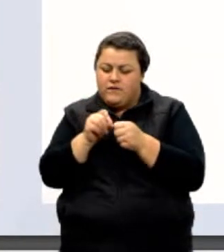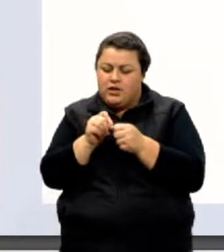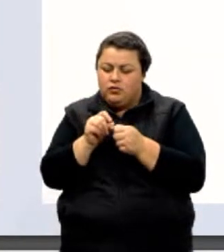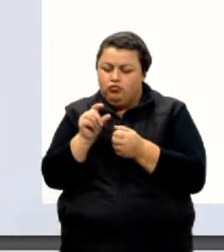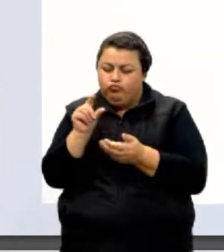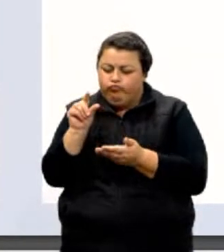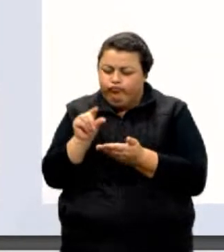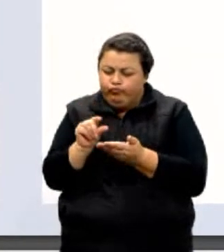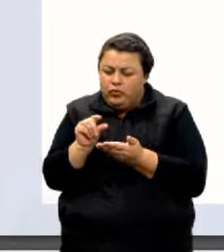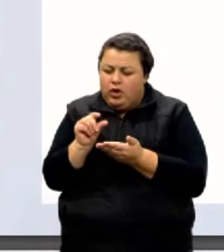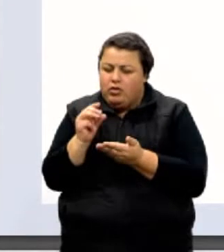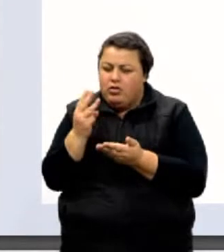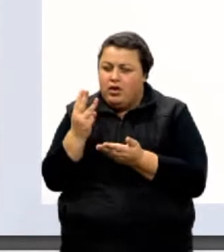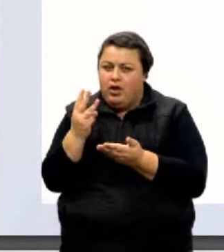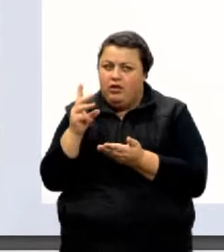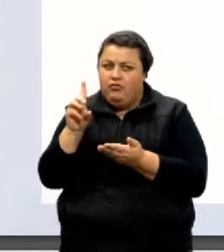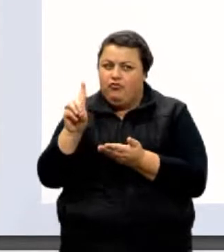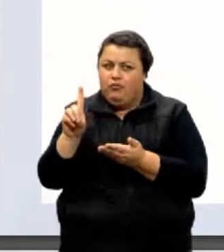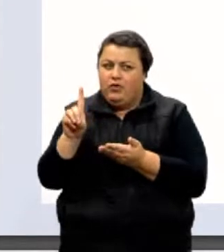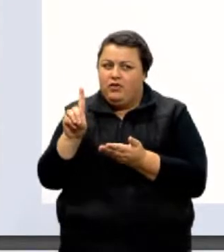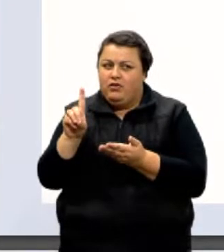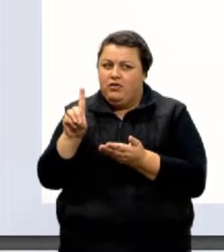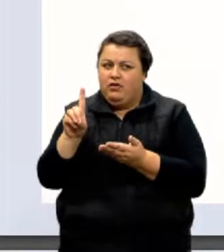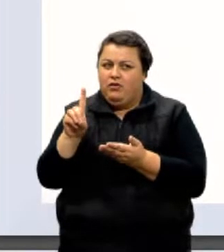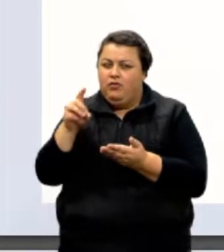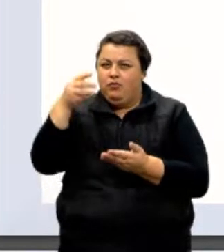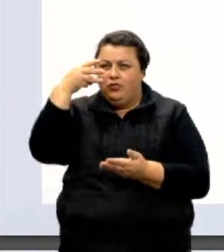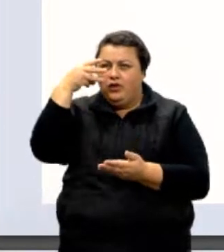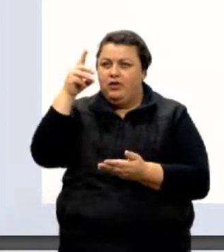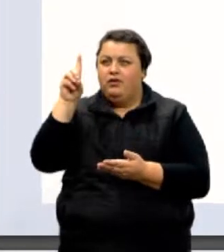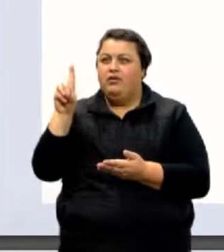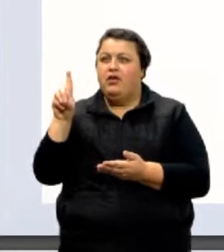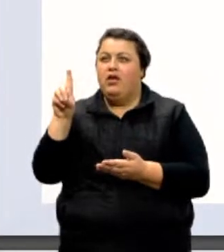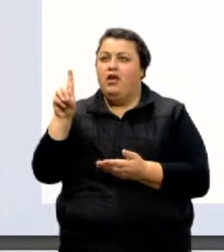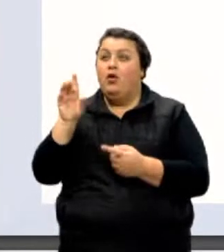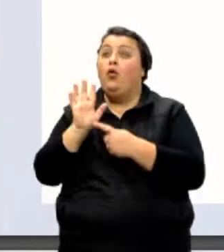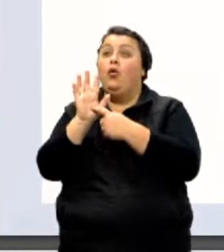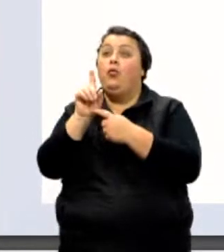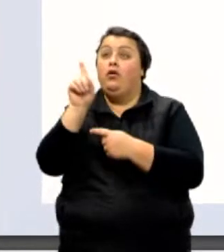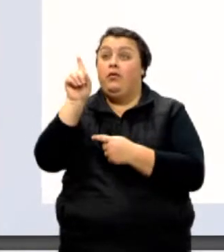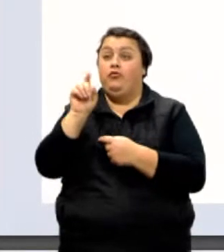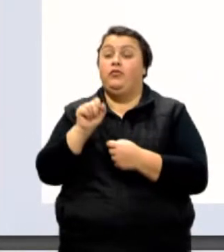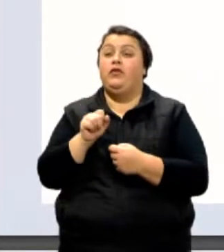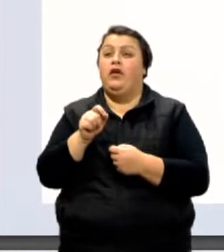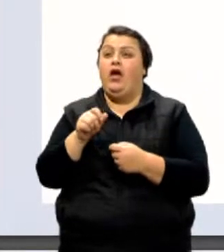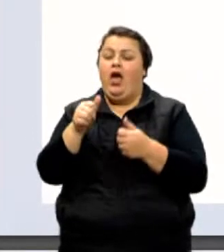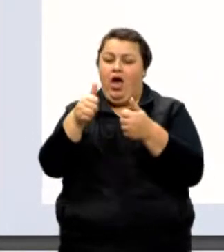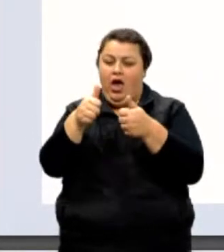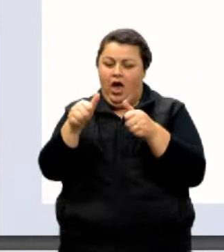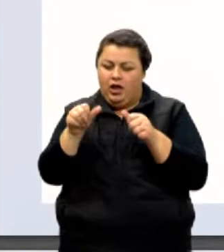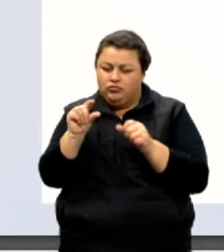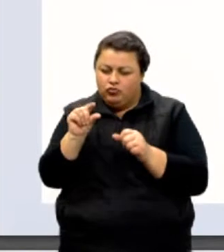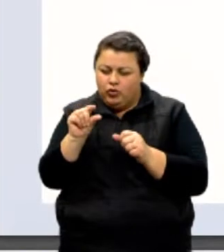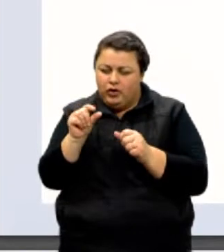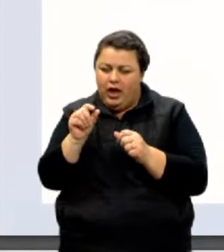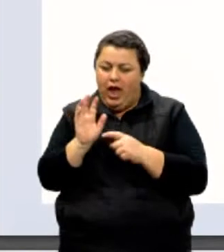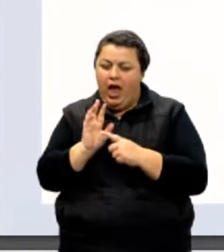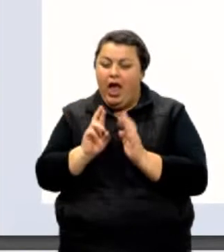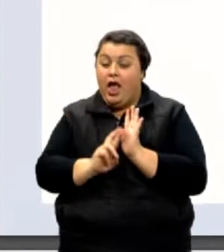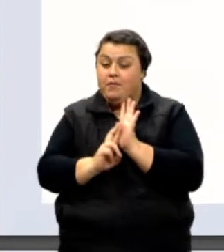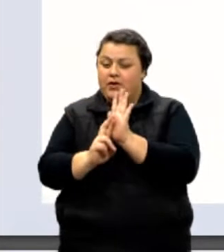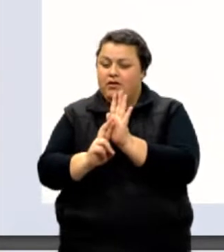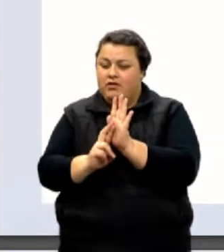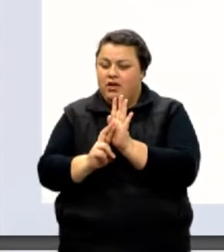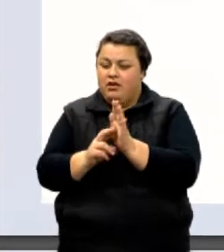3 dimensões, como vistos na imagem ampliada. A escultura apresenta uma miniatura de um carro de Fórmula 1